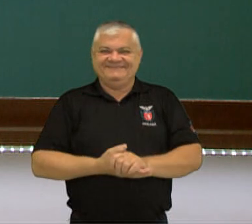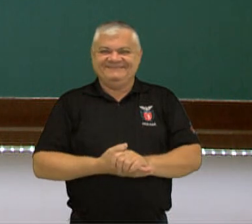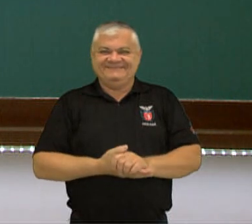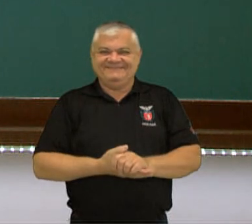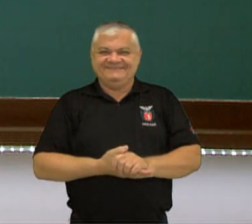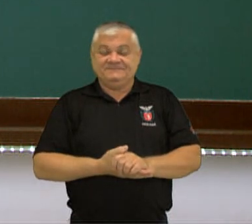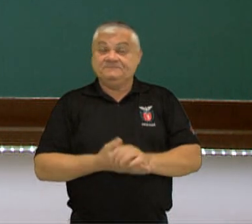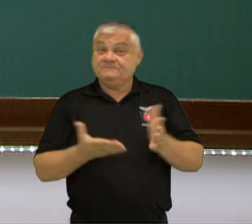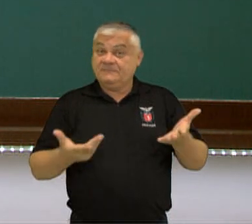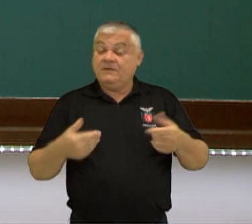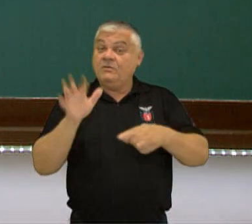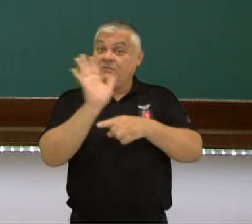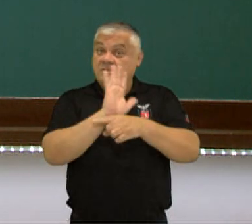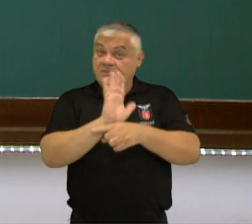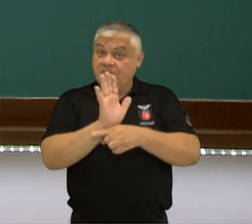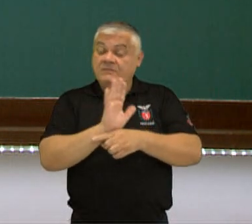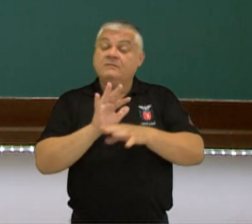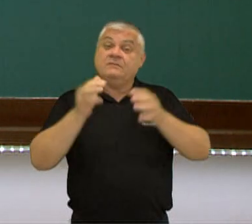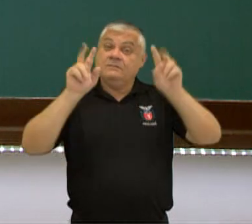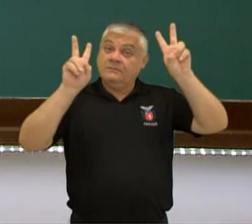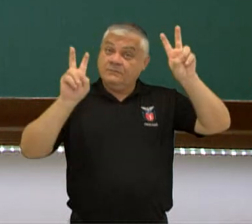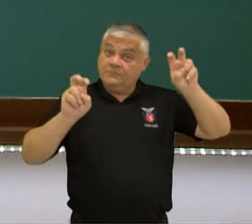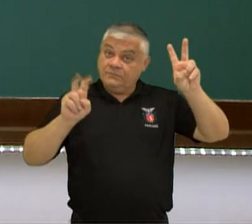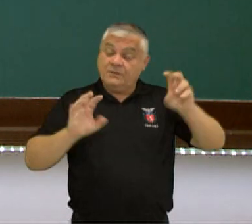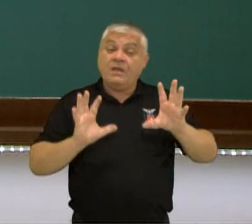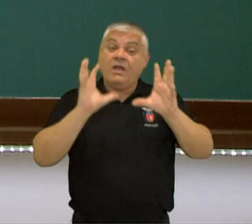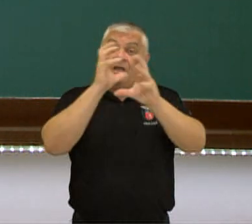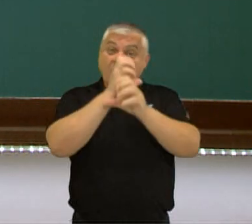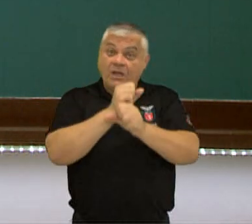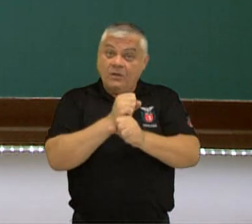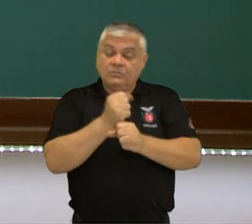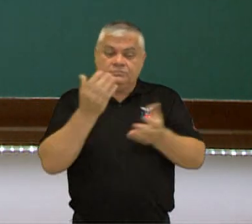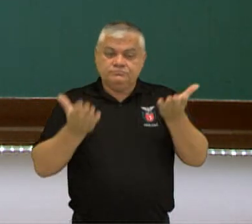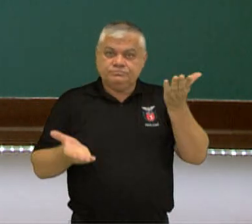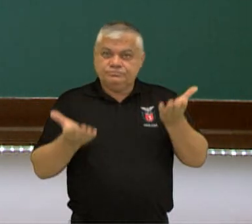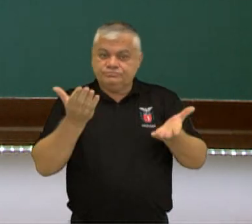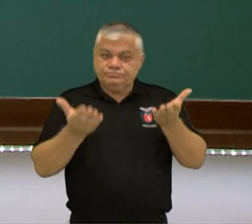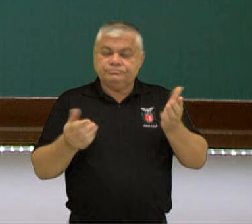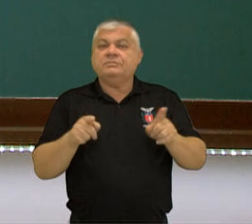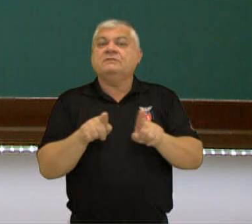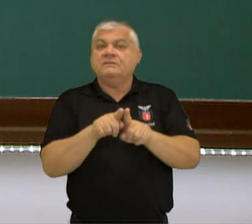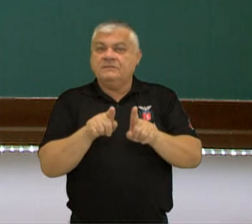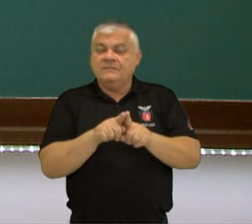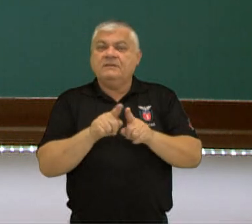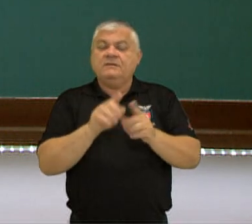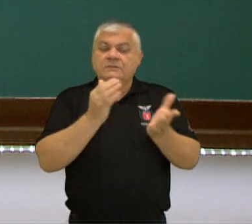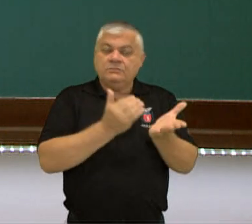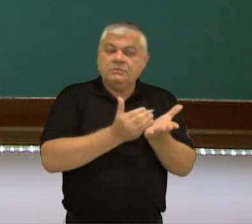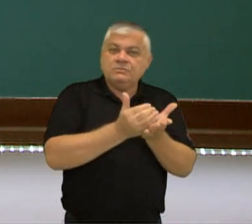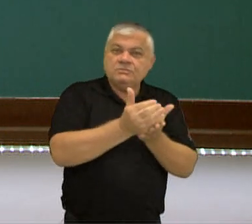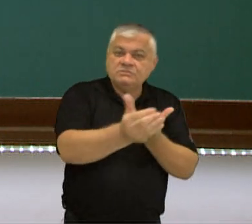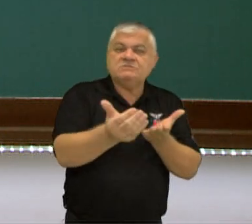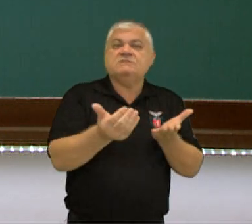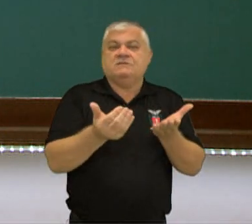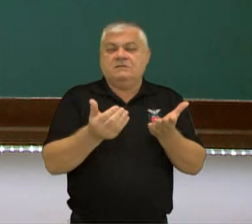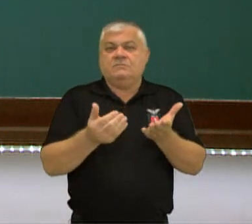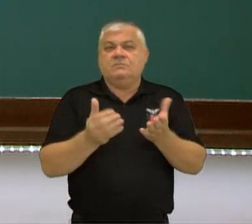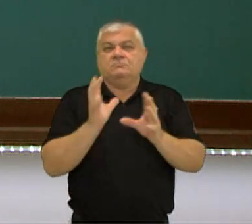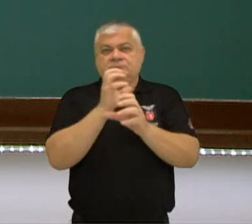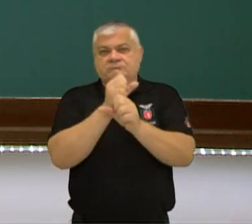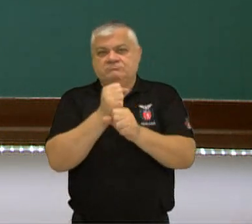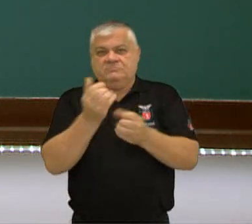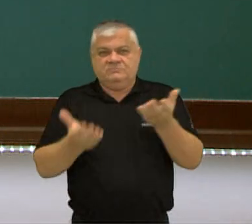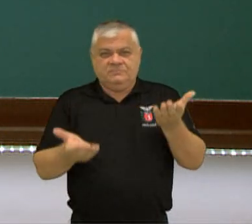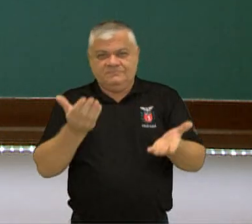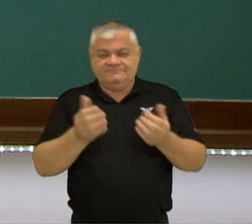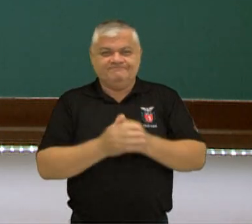Nesse vídeo, nós falamos a respeito de cálculo estequiométrico, ou seja, introduzimos a estequiometria, tá